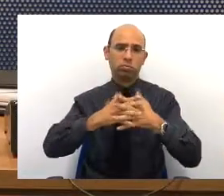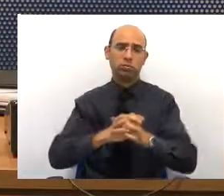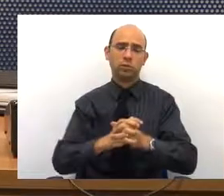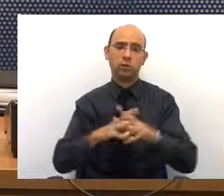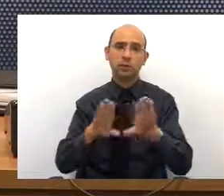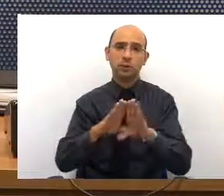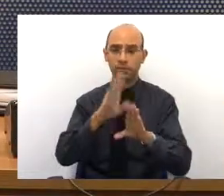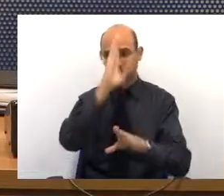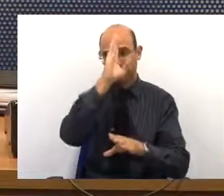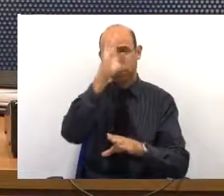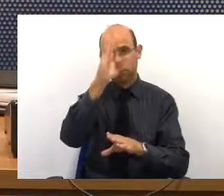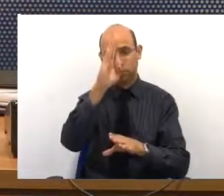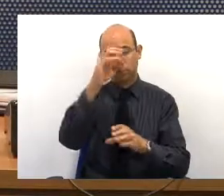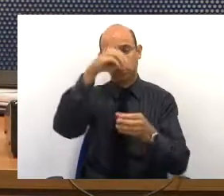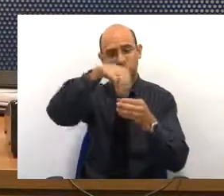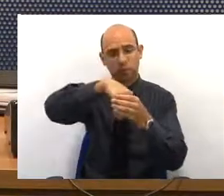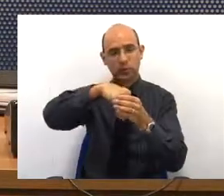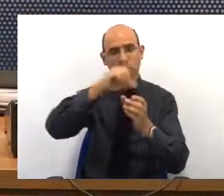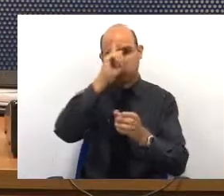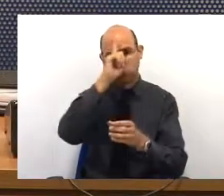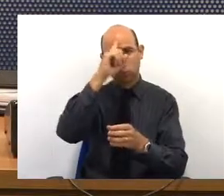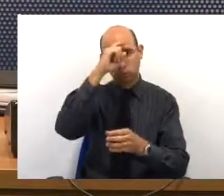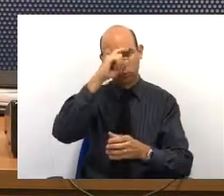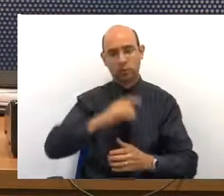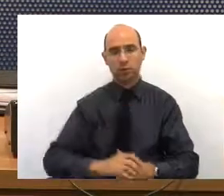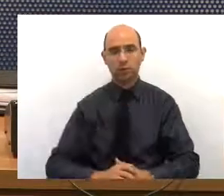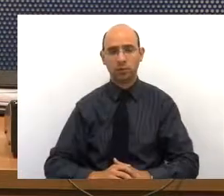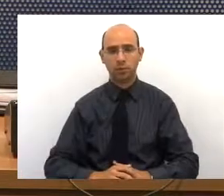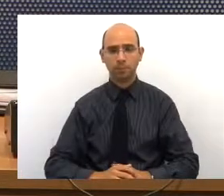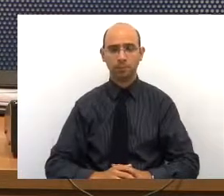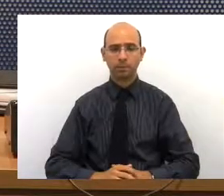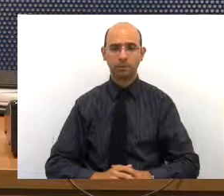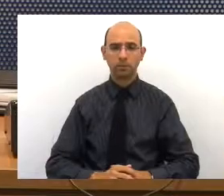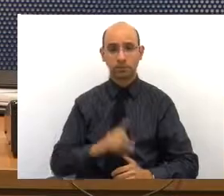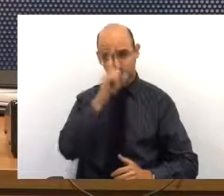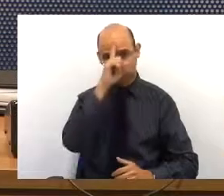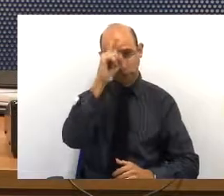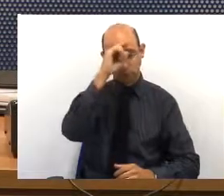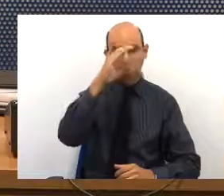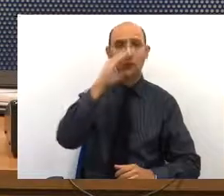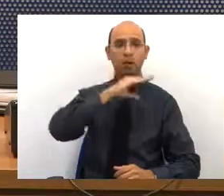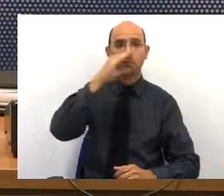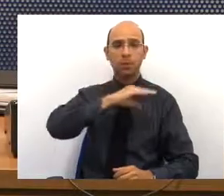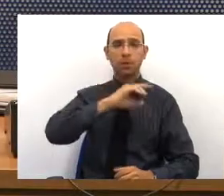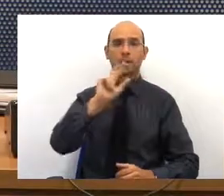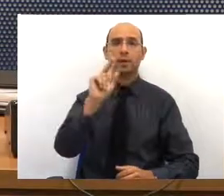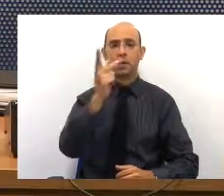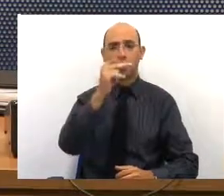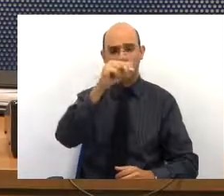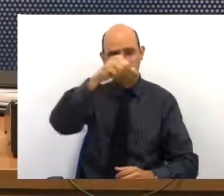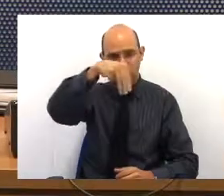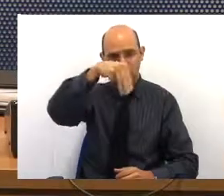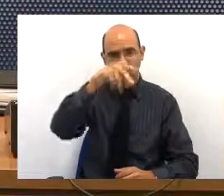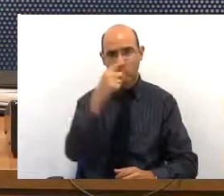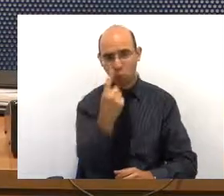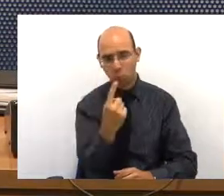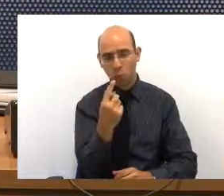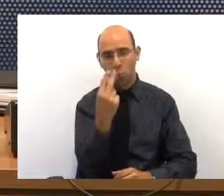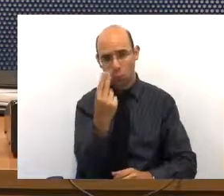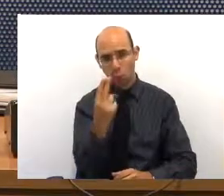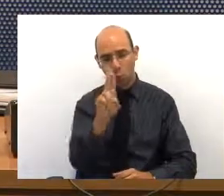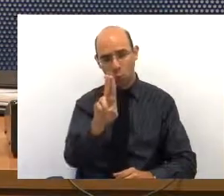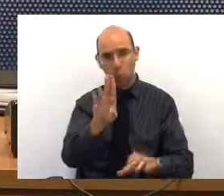hospitais, os hospitais, hospital dos pimentas, HMU, hospital da criança,